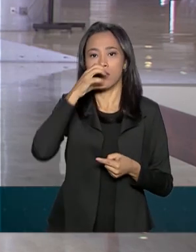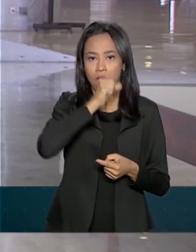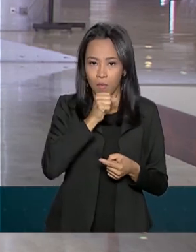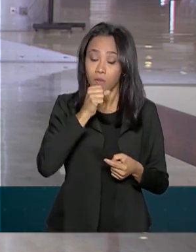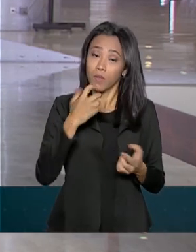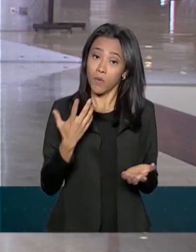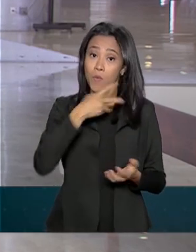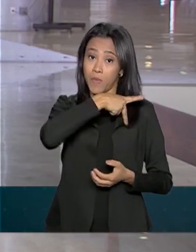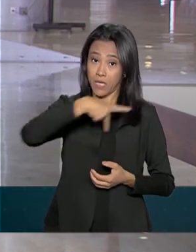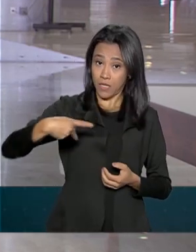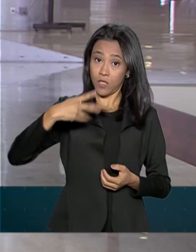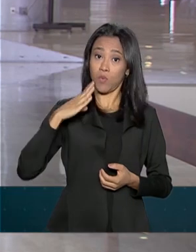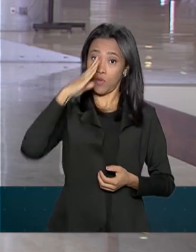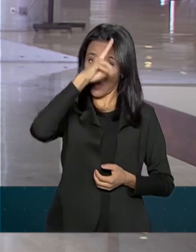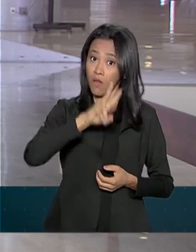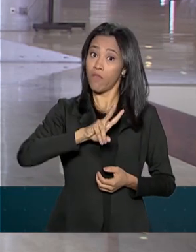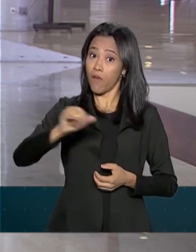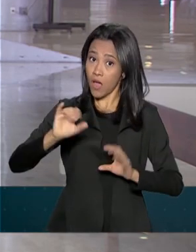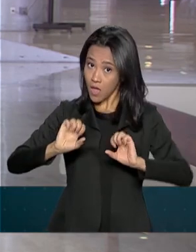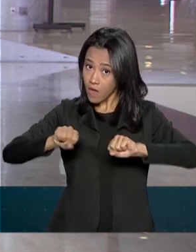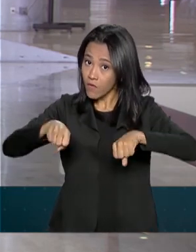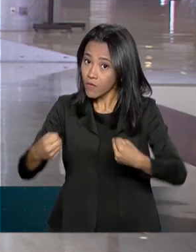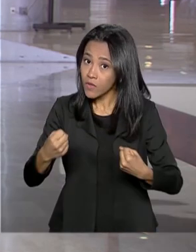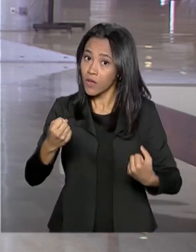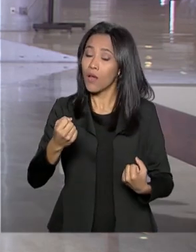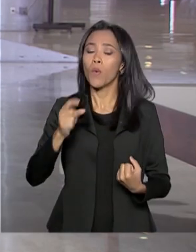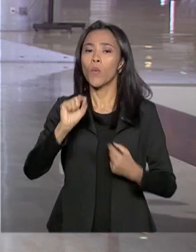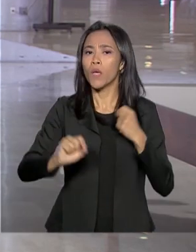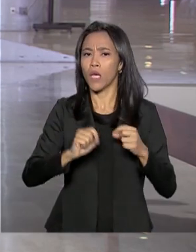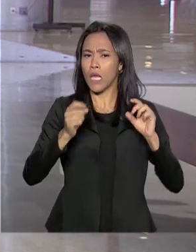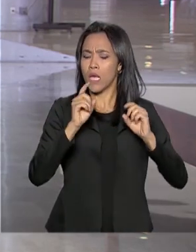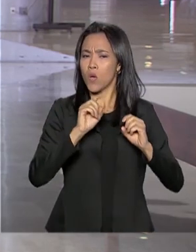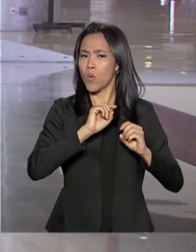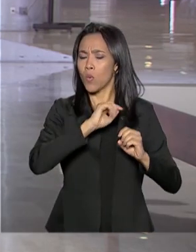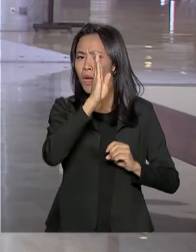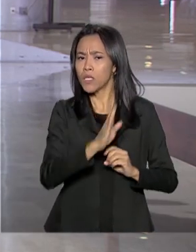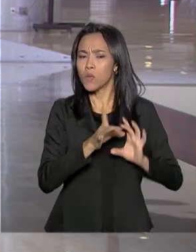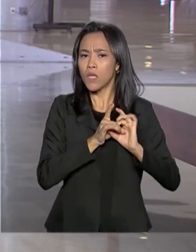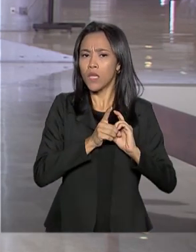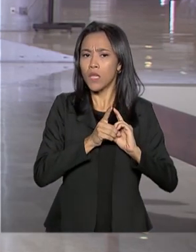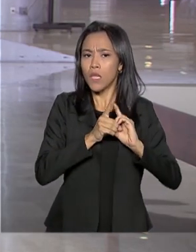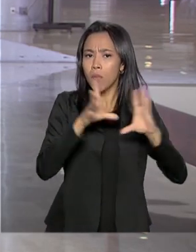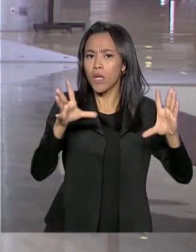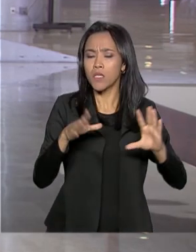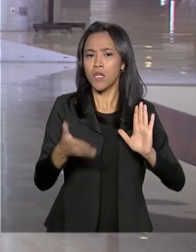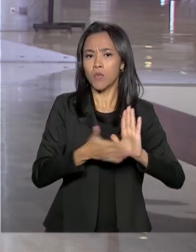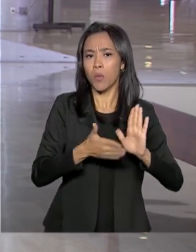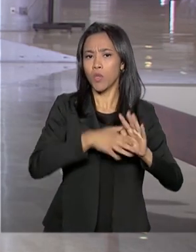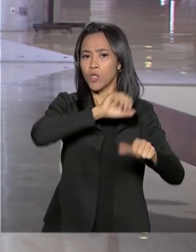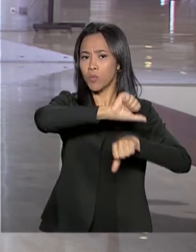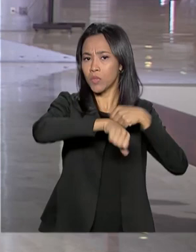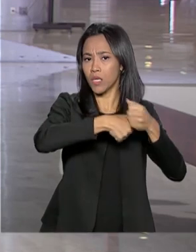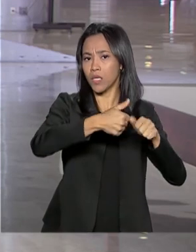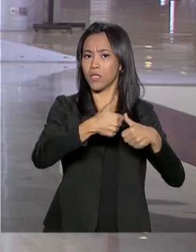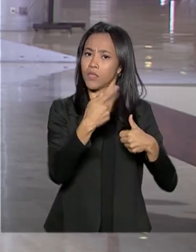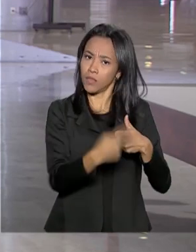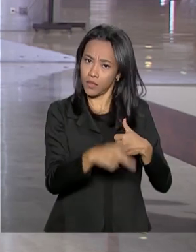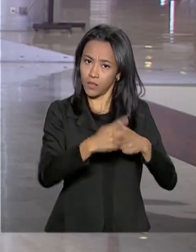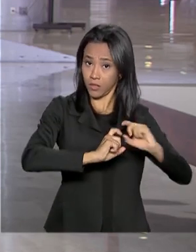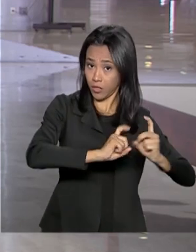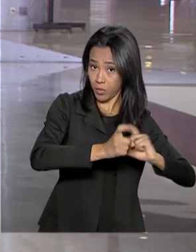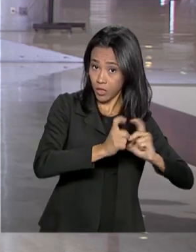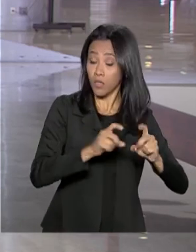Bolsonaro deve reforçar o compromisso do Brasil com a democracia e com as reformas econômicas, além de defender o